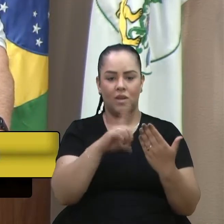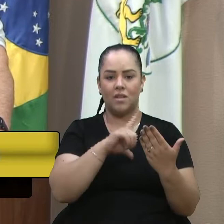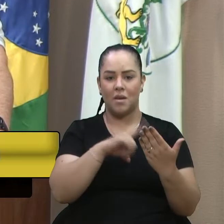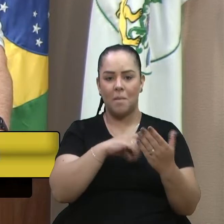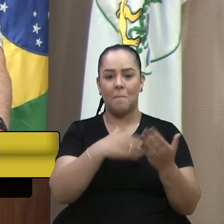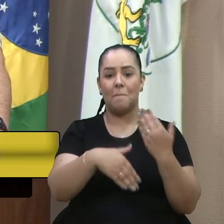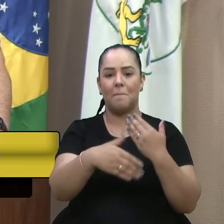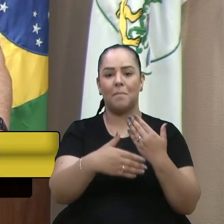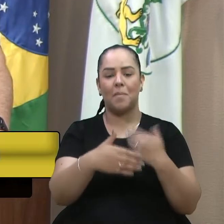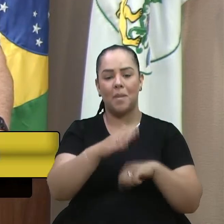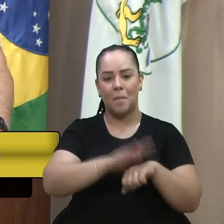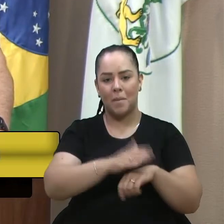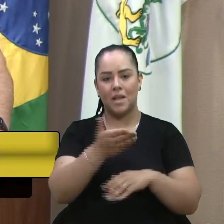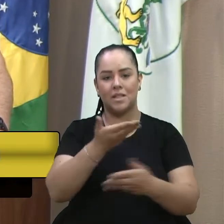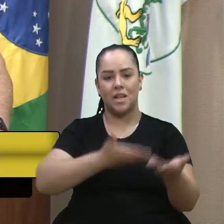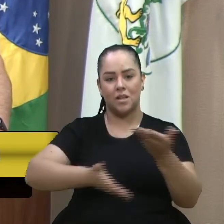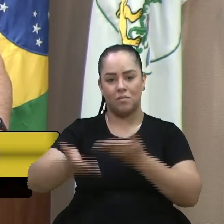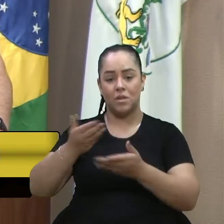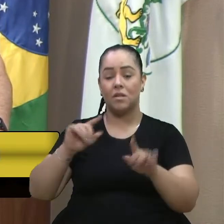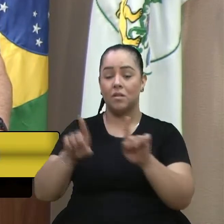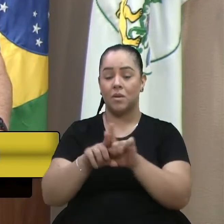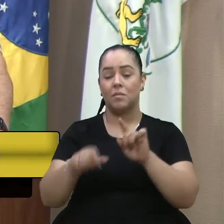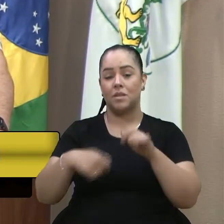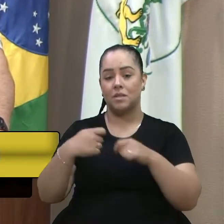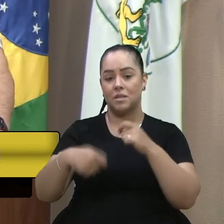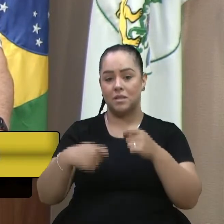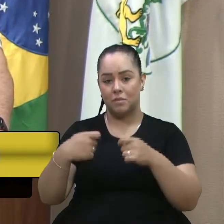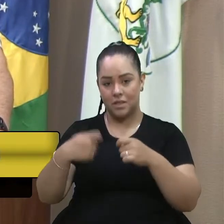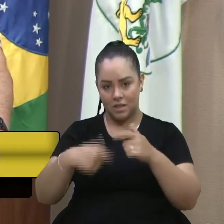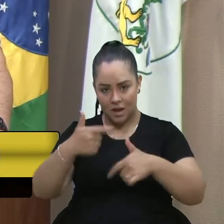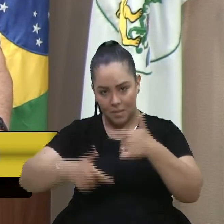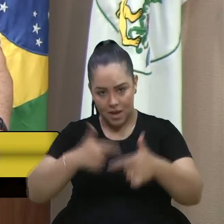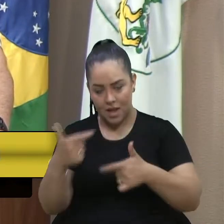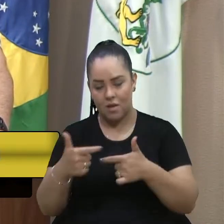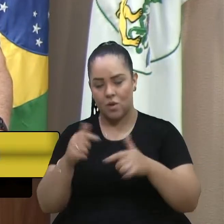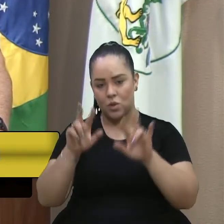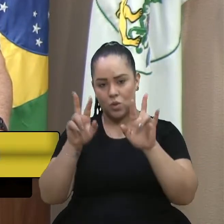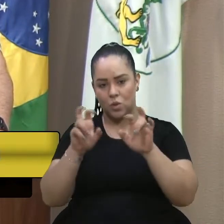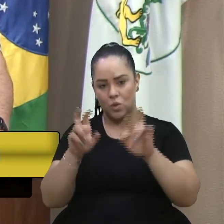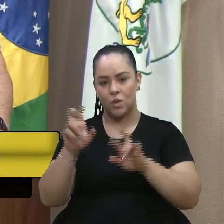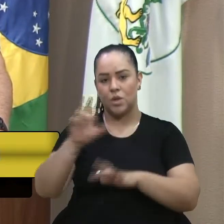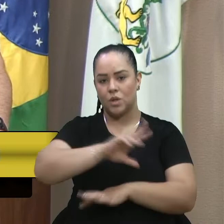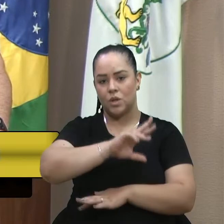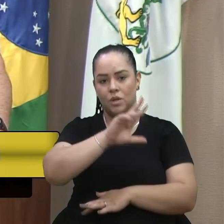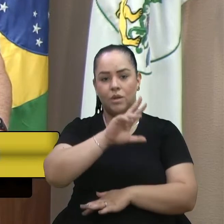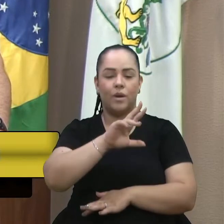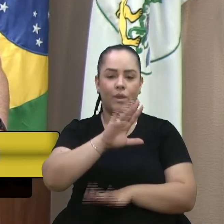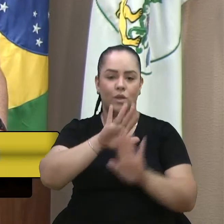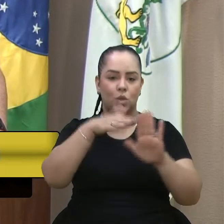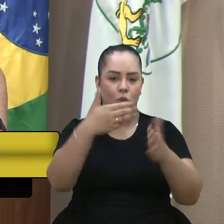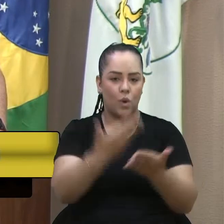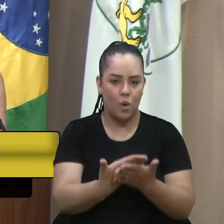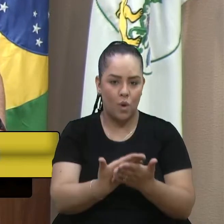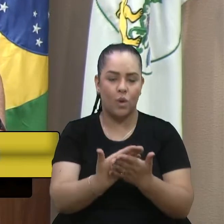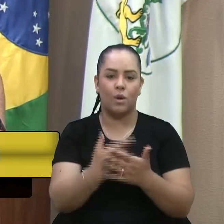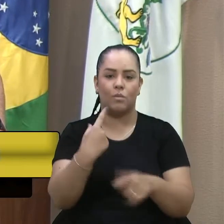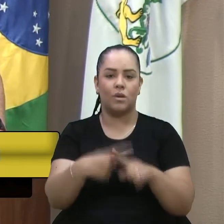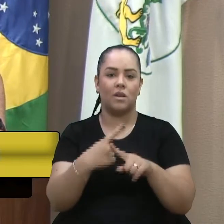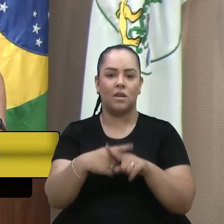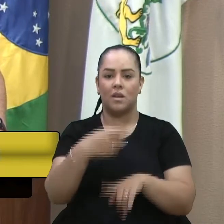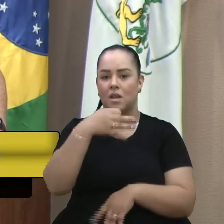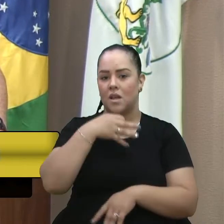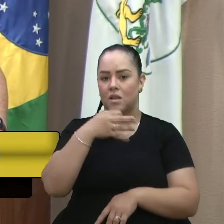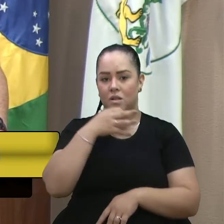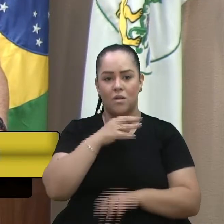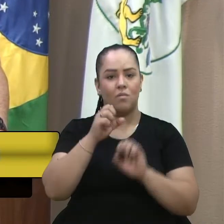município precisa trabalhar a questão das escolas também mostrar para as crianças o nosso patrimônio histórico Caxias do Sul tem tudo para fazer um